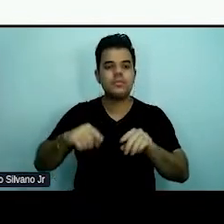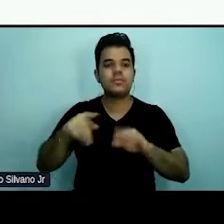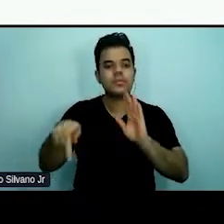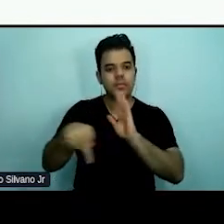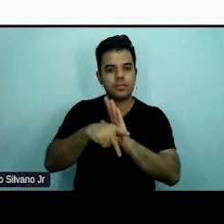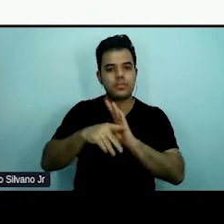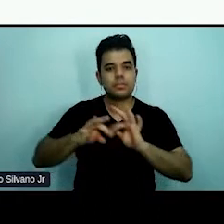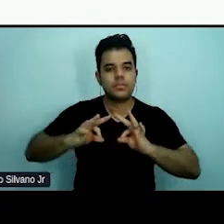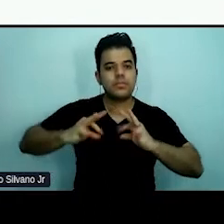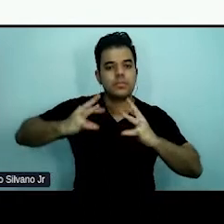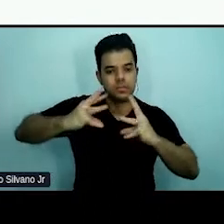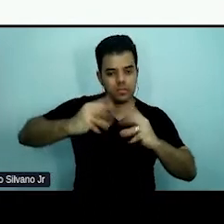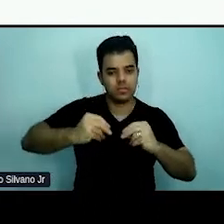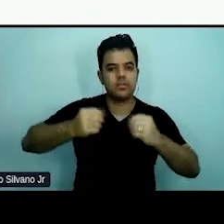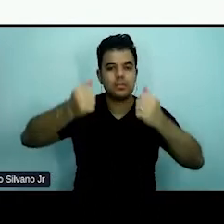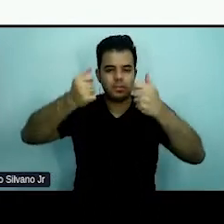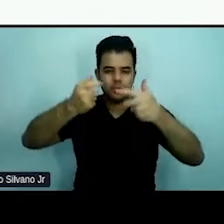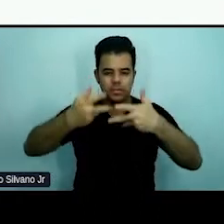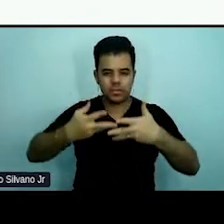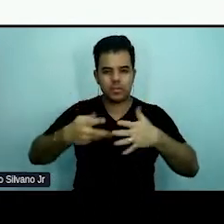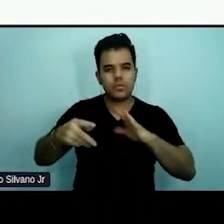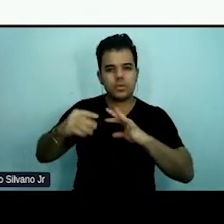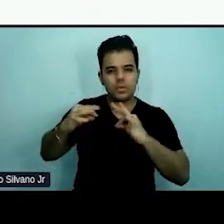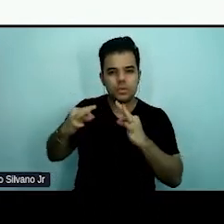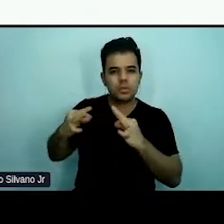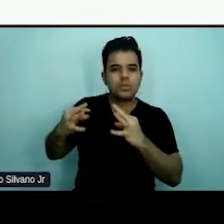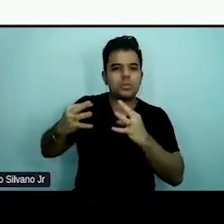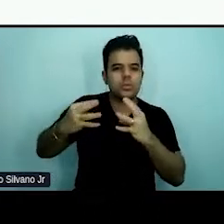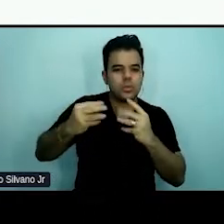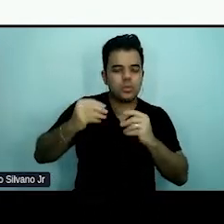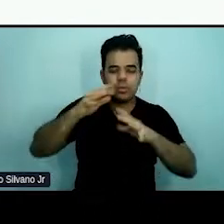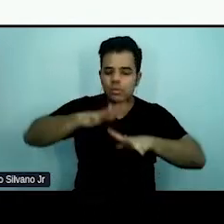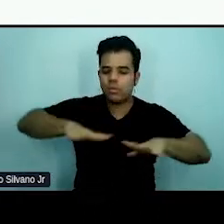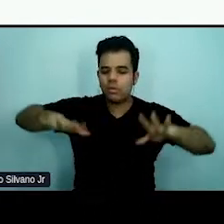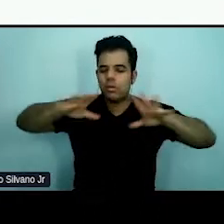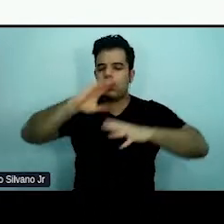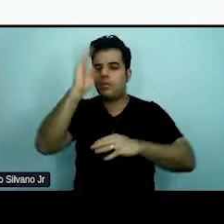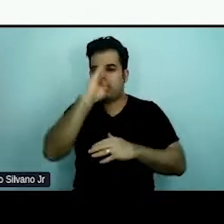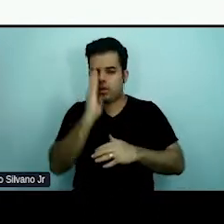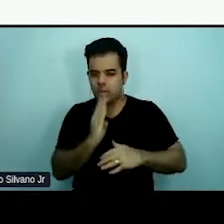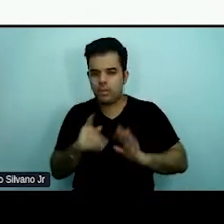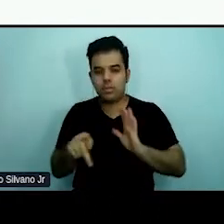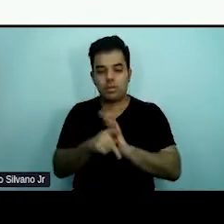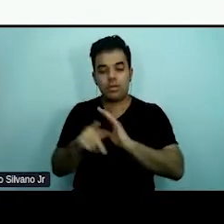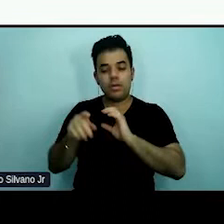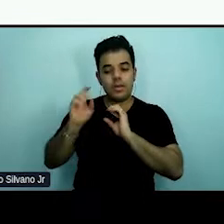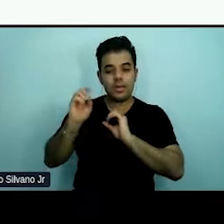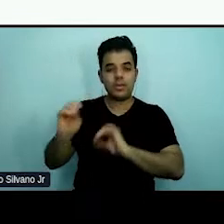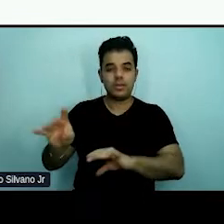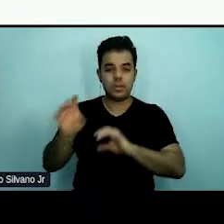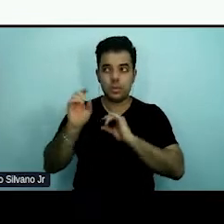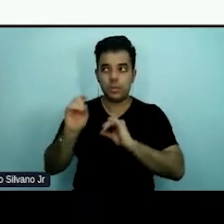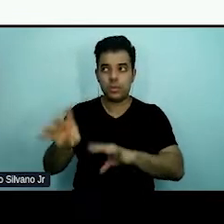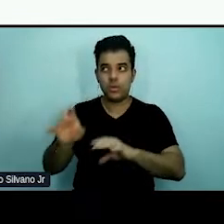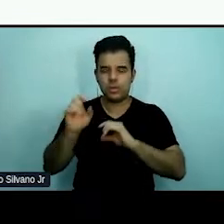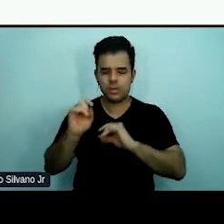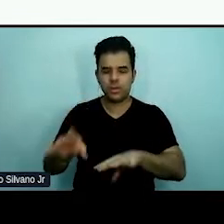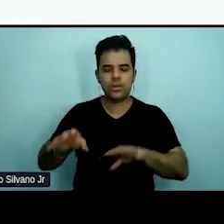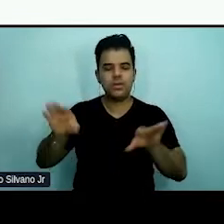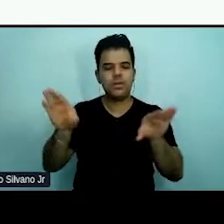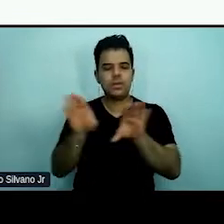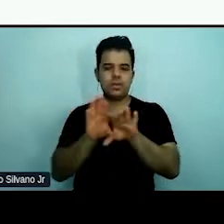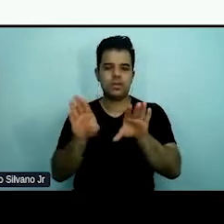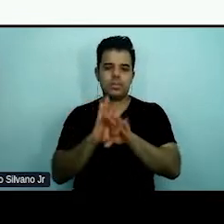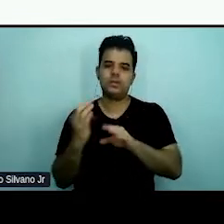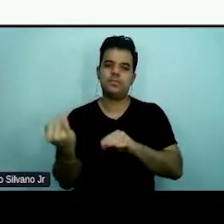Falar um pouquinho sobre o nosso cenário brasileiro a nível de educação e por isso a importância da